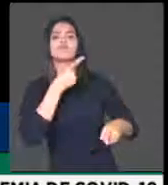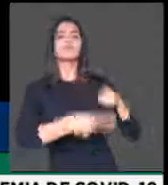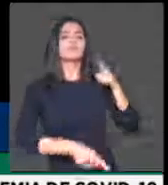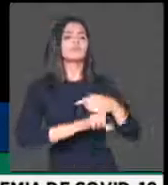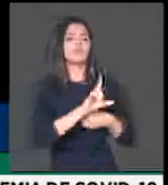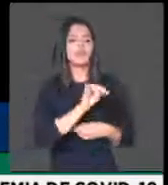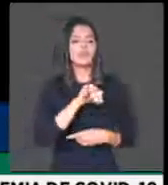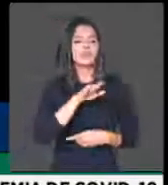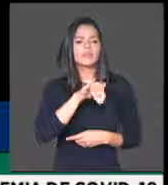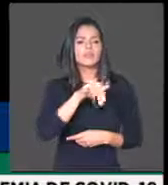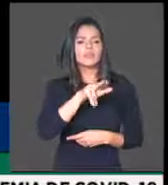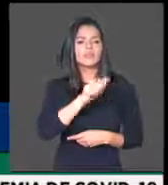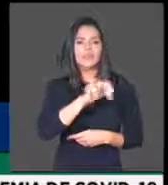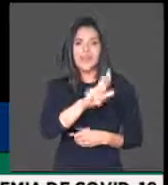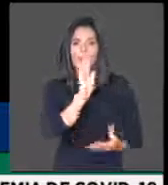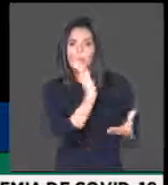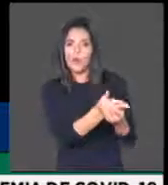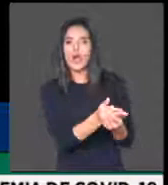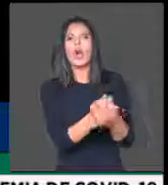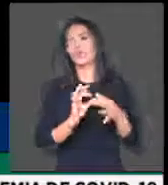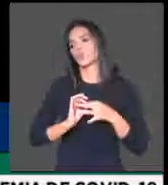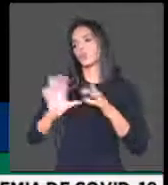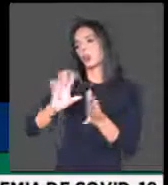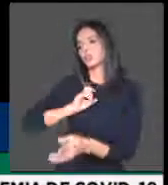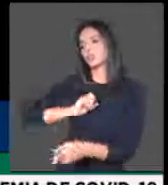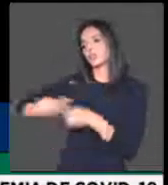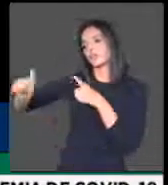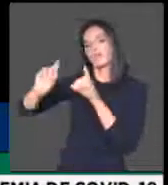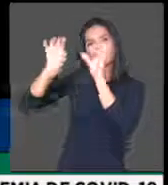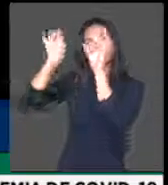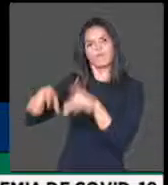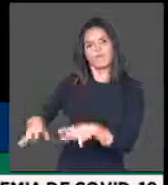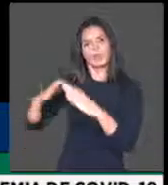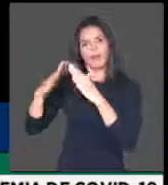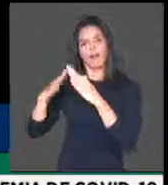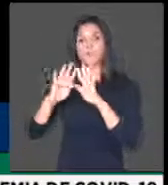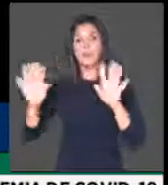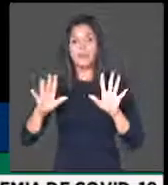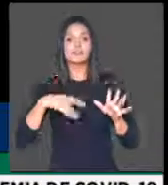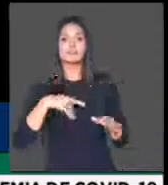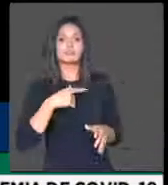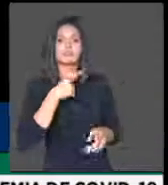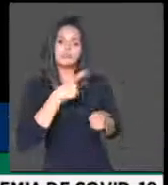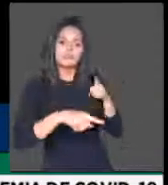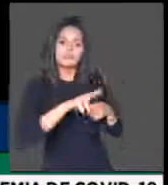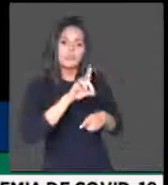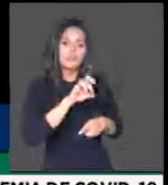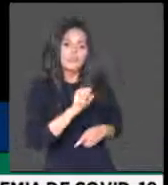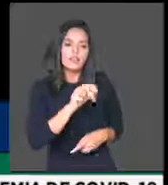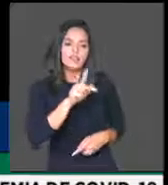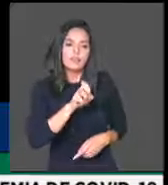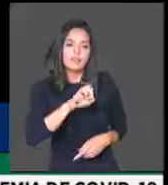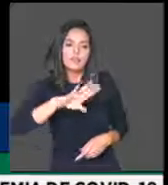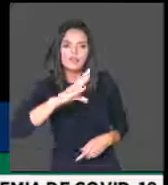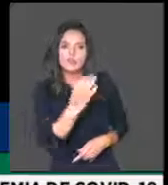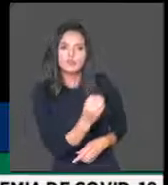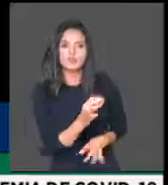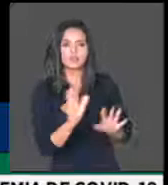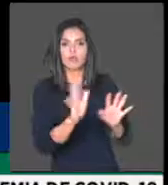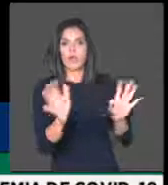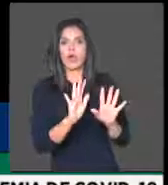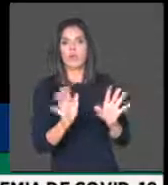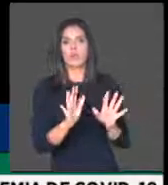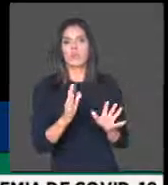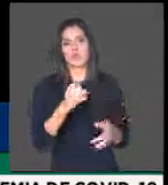liminar autorizando despejo, mas não proíbe que haja despejo, a sentença definitiva de